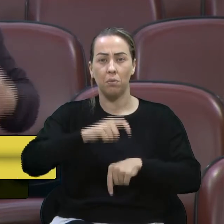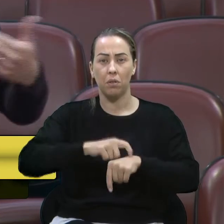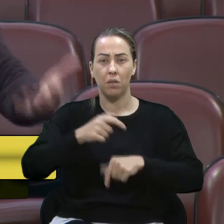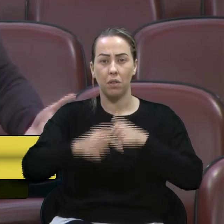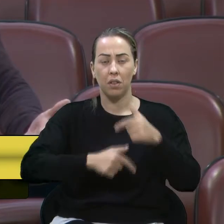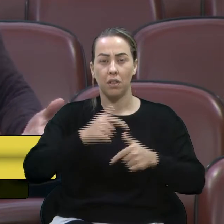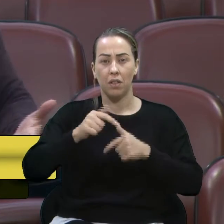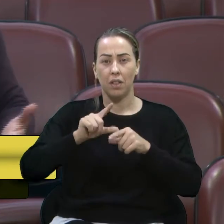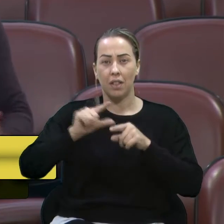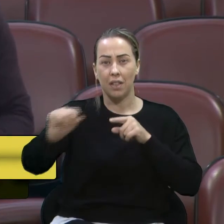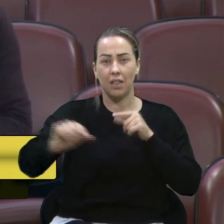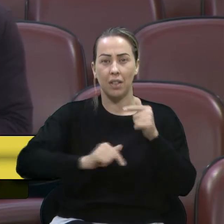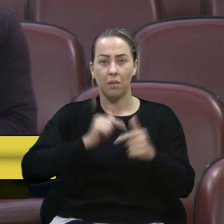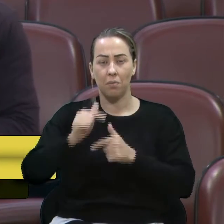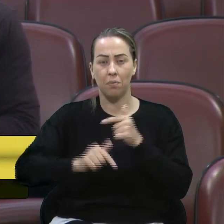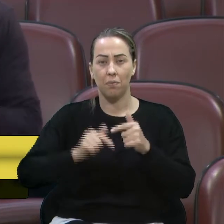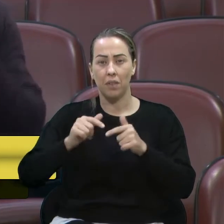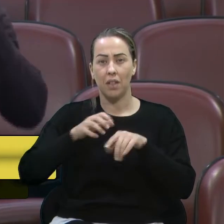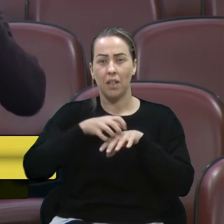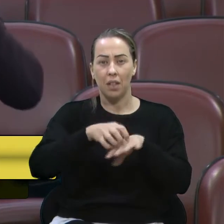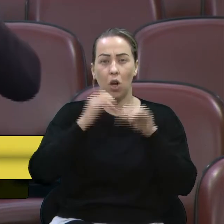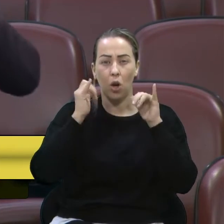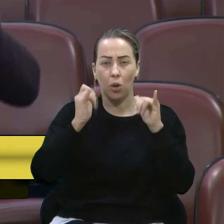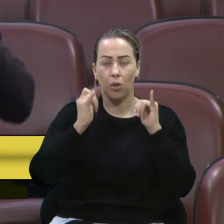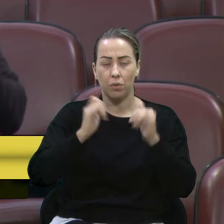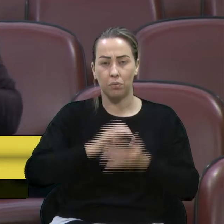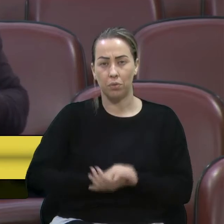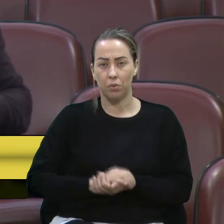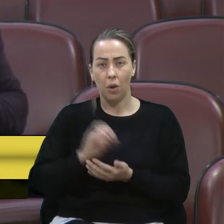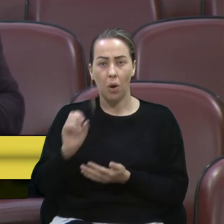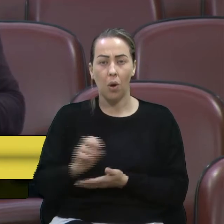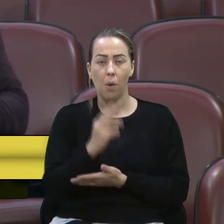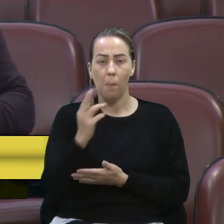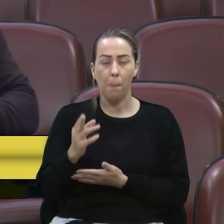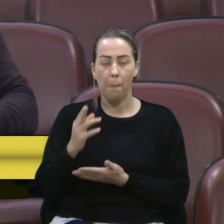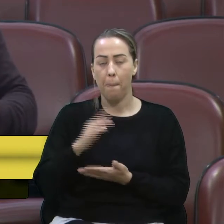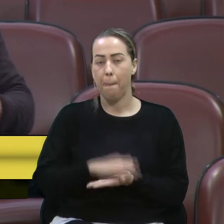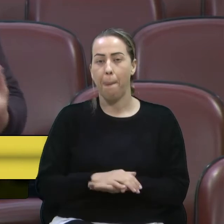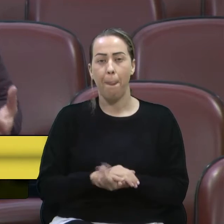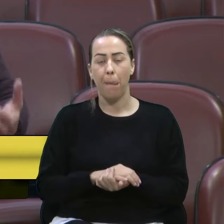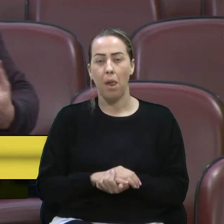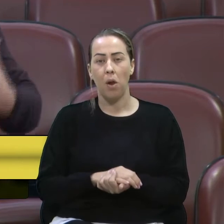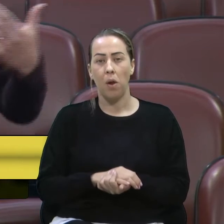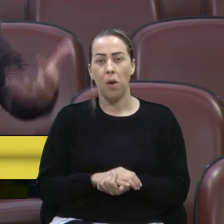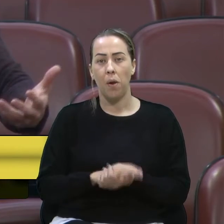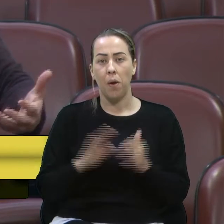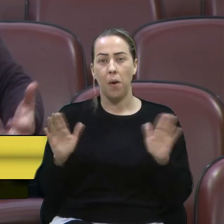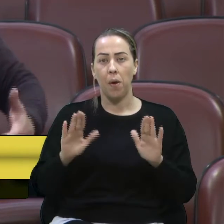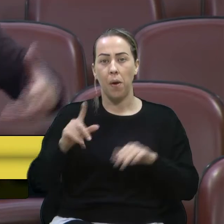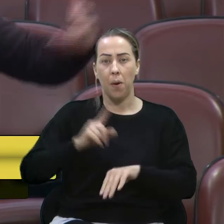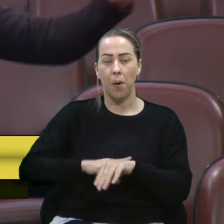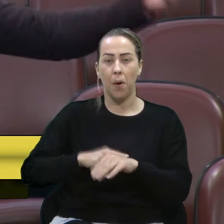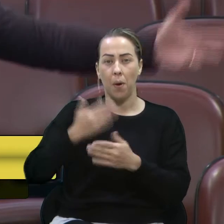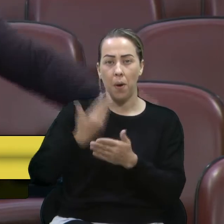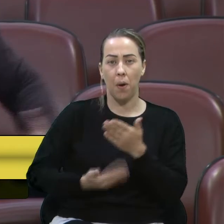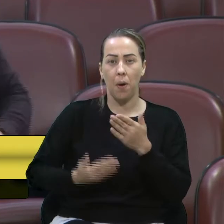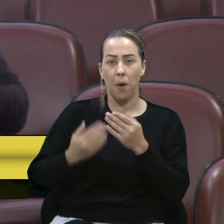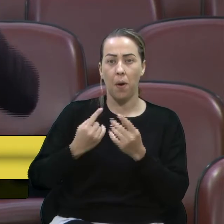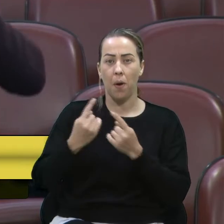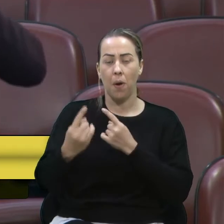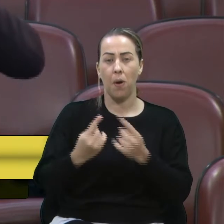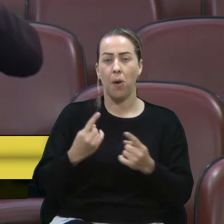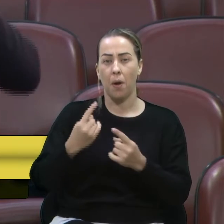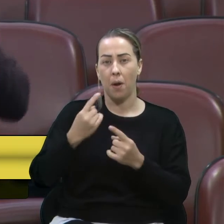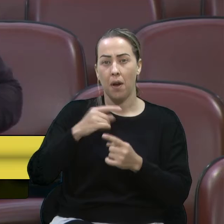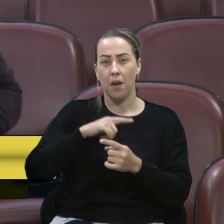quando ela está se deslocando para o trabalho, com o transporte coletivo, ao invés de ela não se dispor daquele tempo de se deslocar para uma